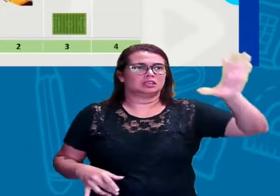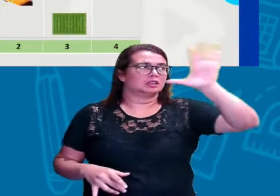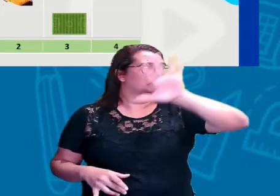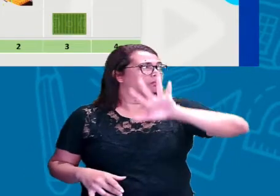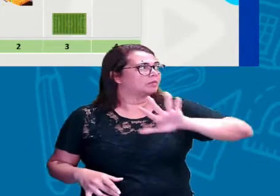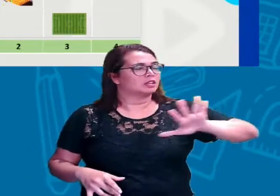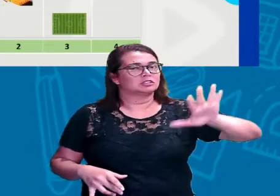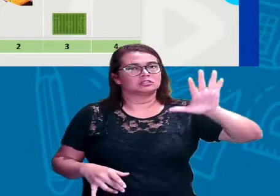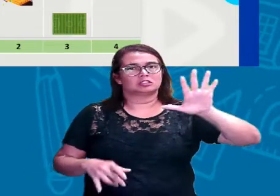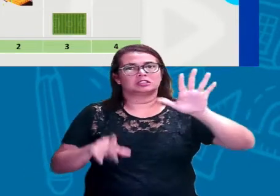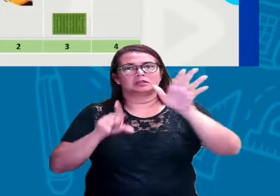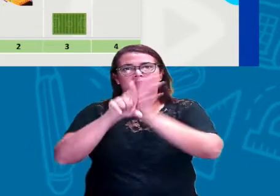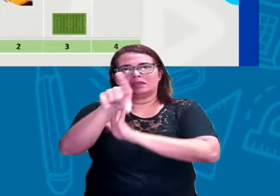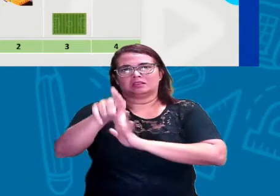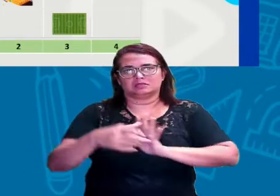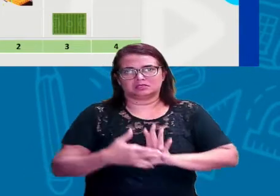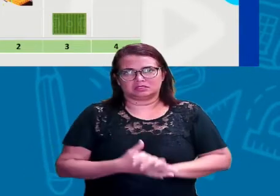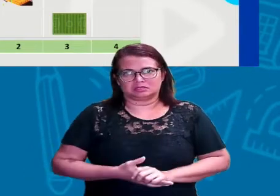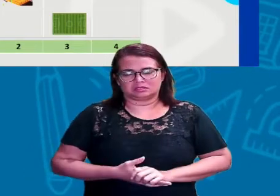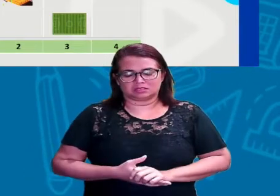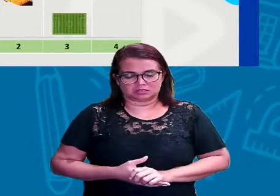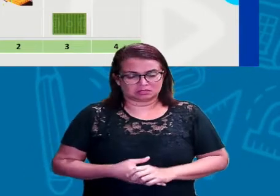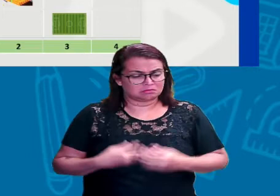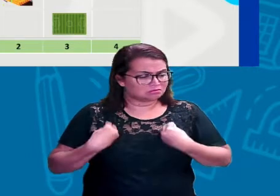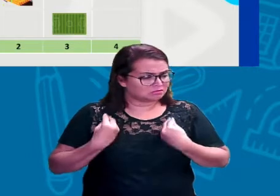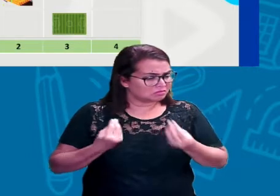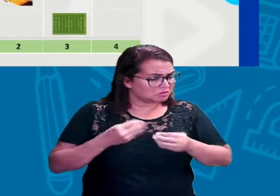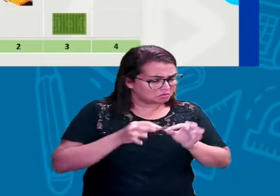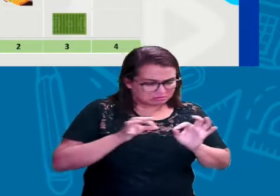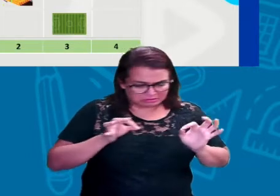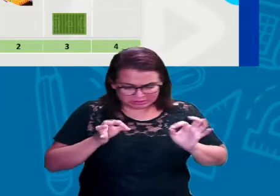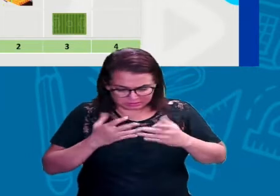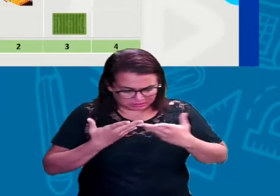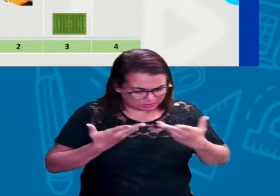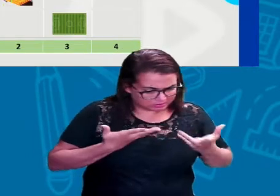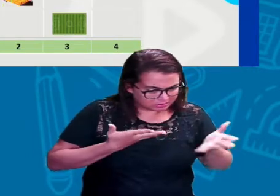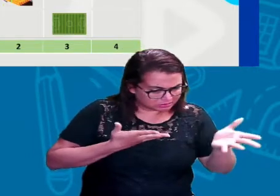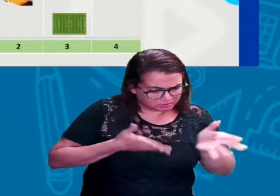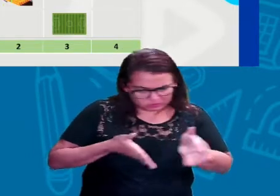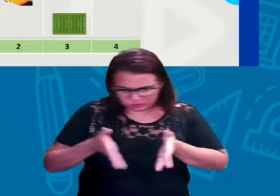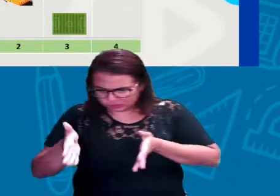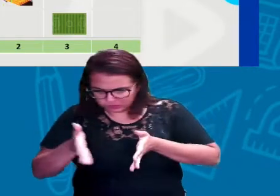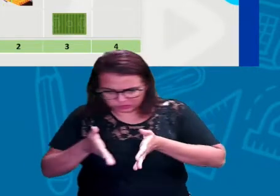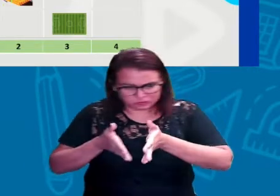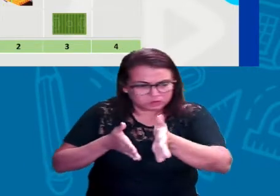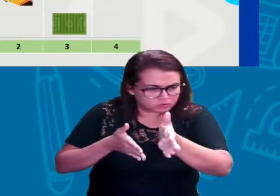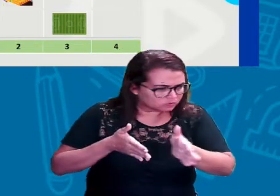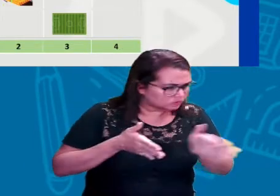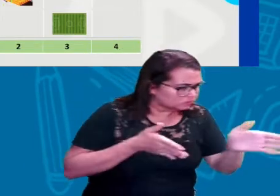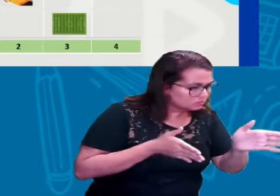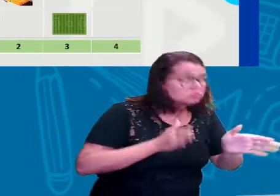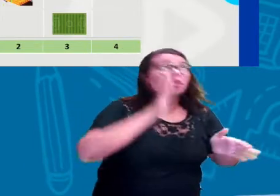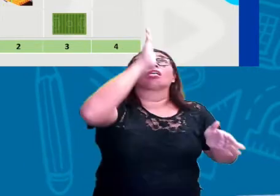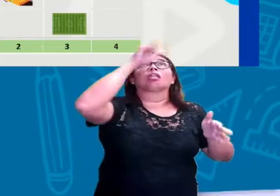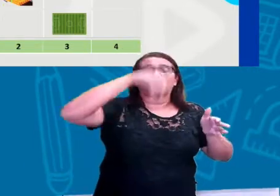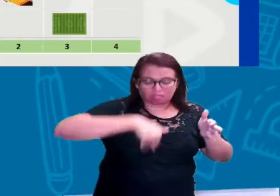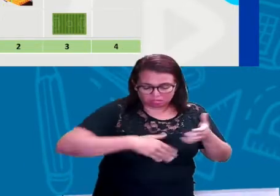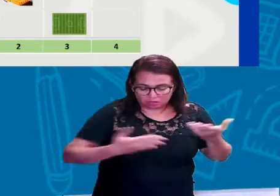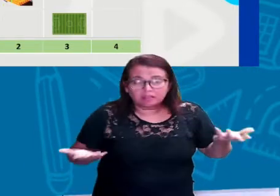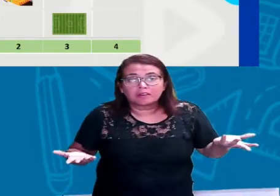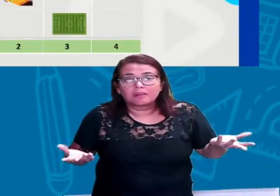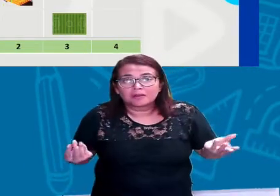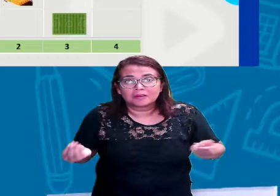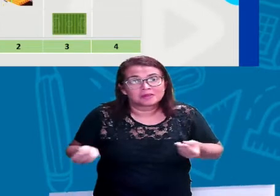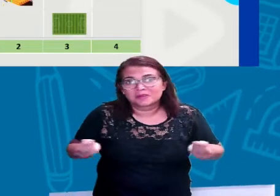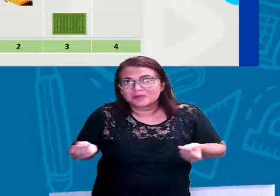é a localização. Como eu vou me guiar aí para resolver este problema? Vamos às perguntas,